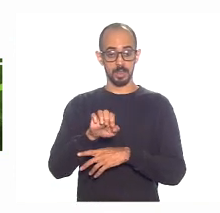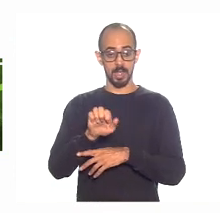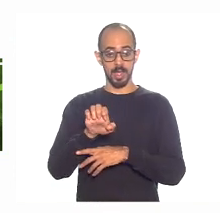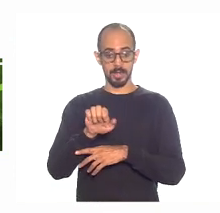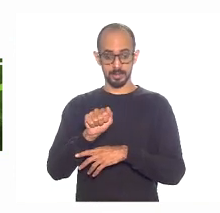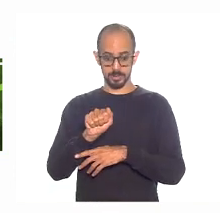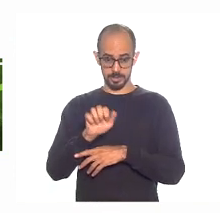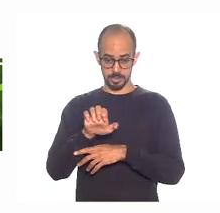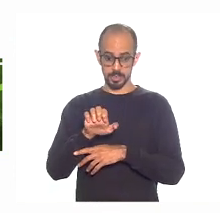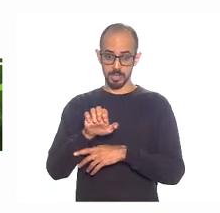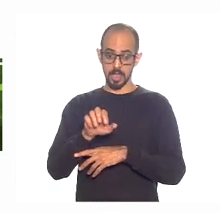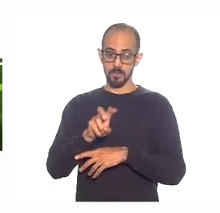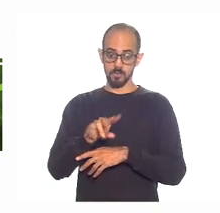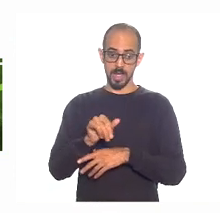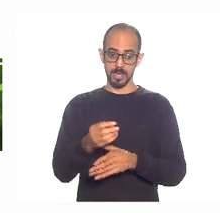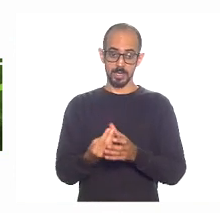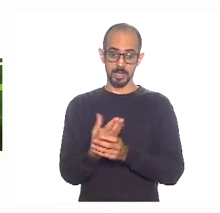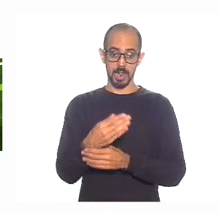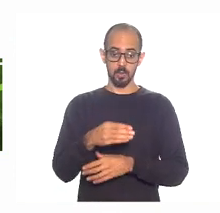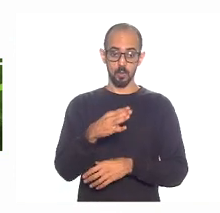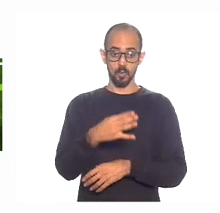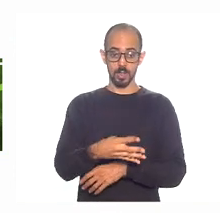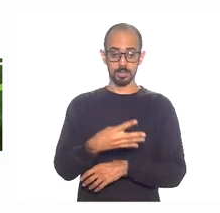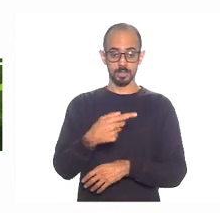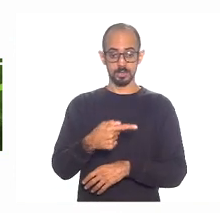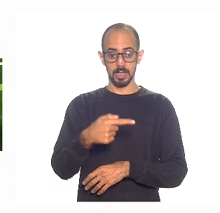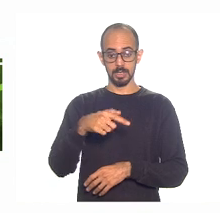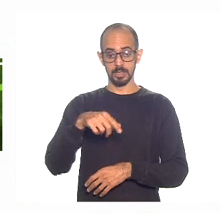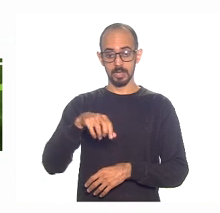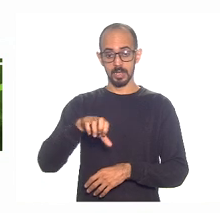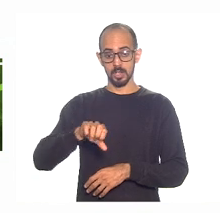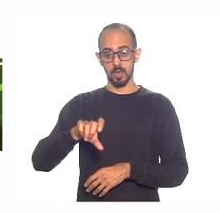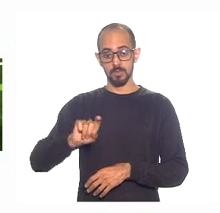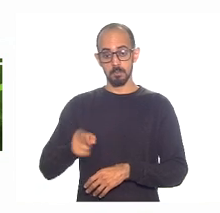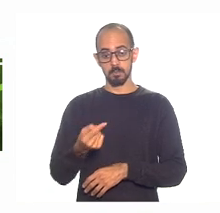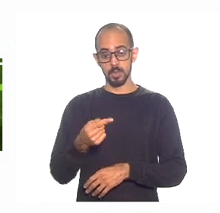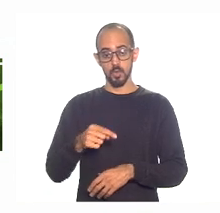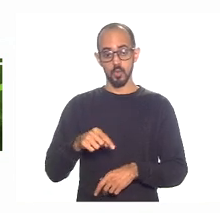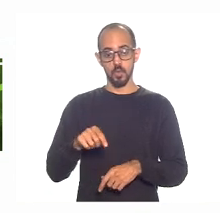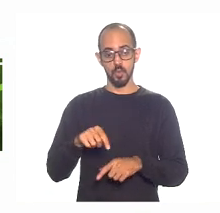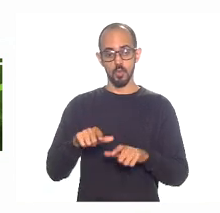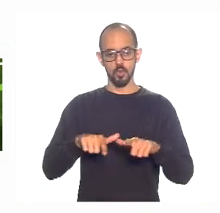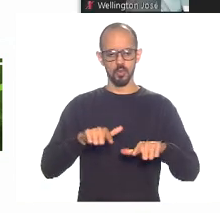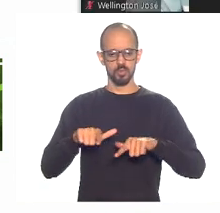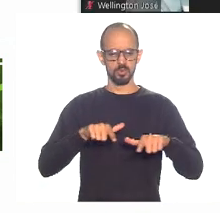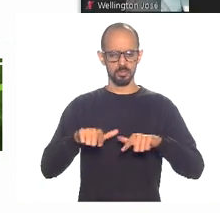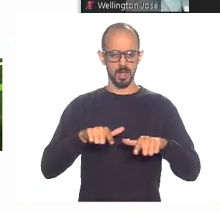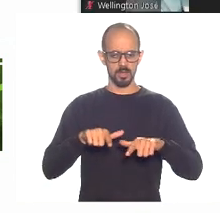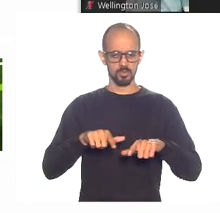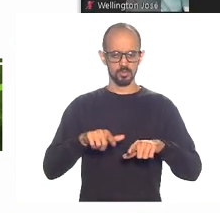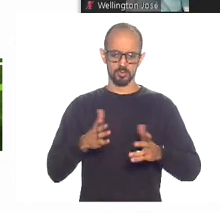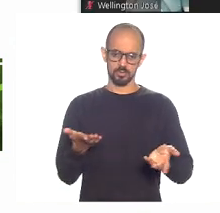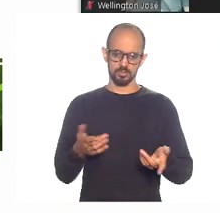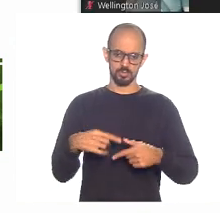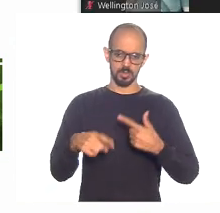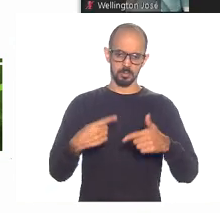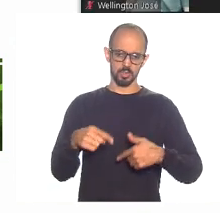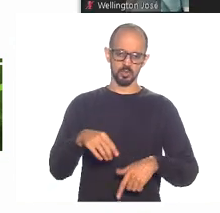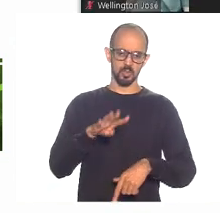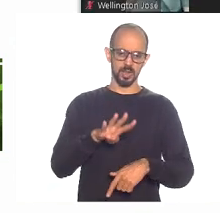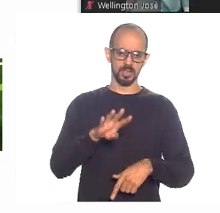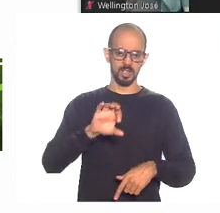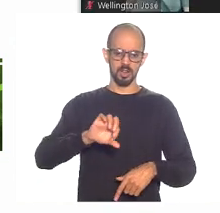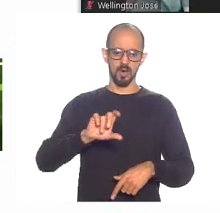novos empregos e depois, uma matéria, cinco dias depois, disse que ia gerar 45 mil empregos. Então, quer dizer,